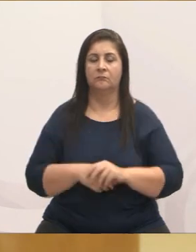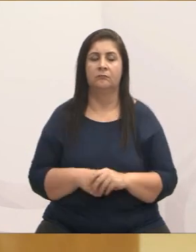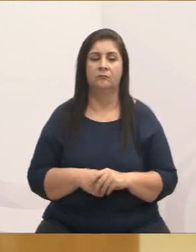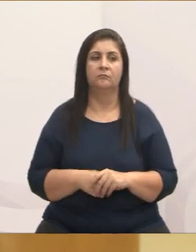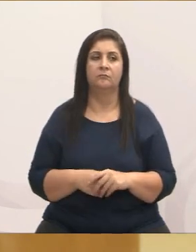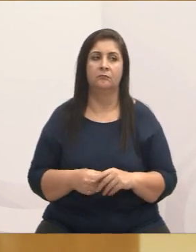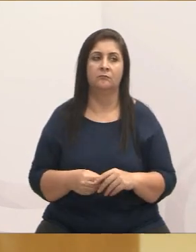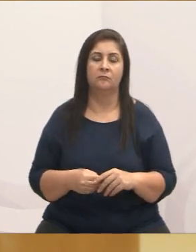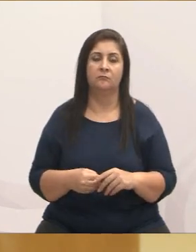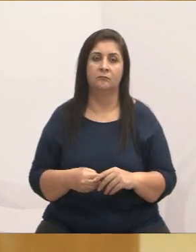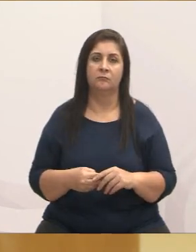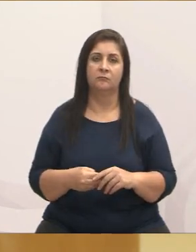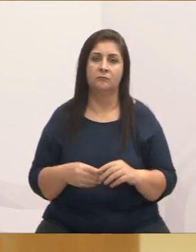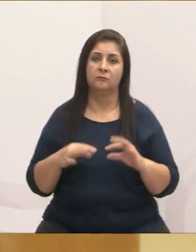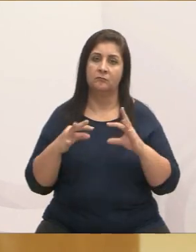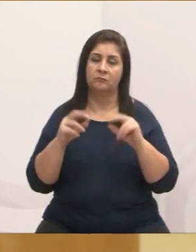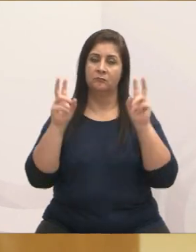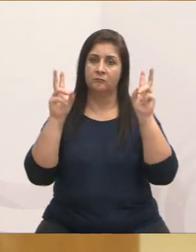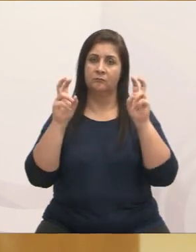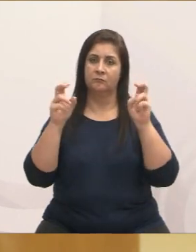assuntos relacionados ao município,